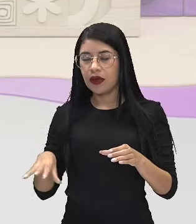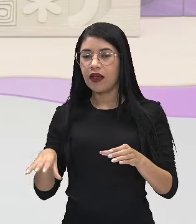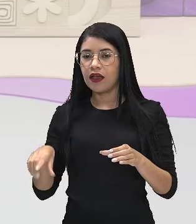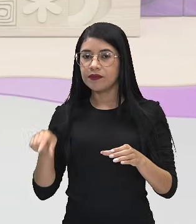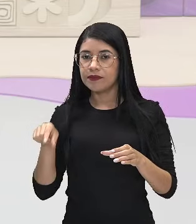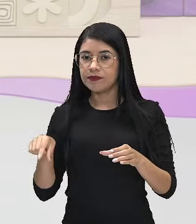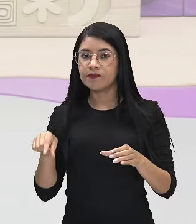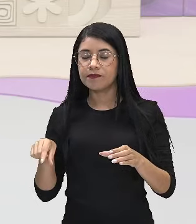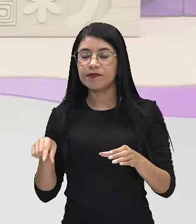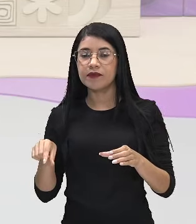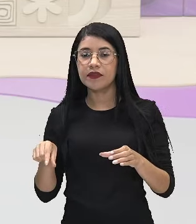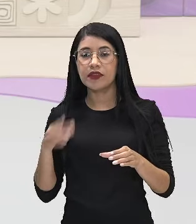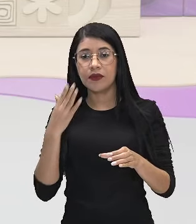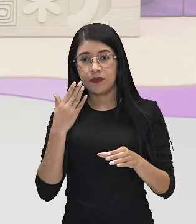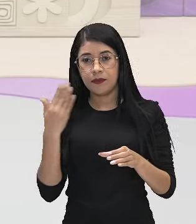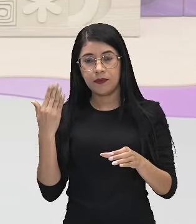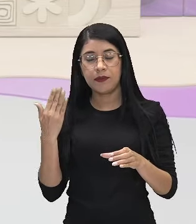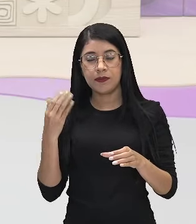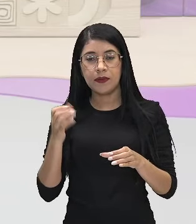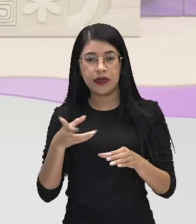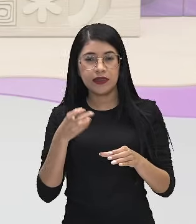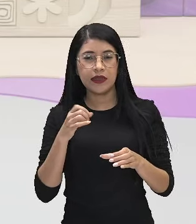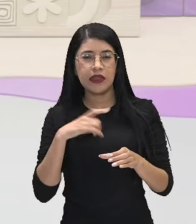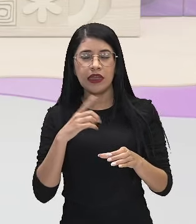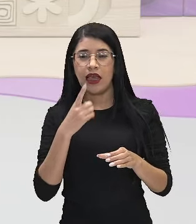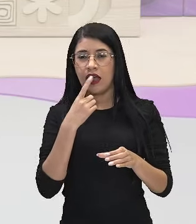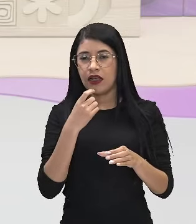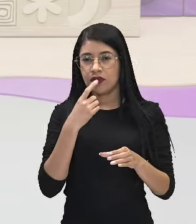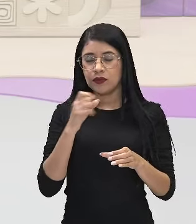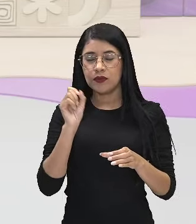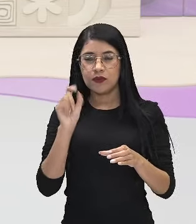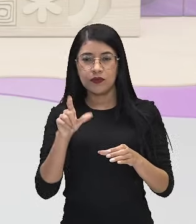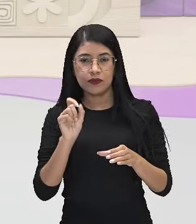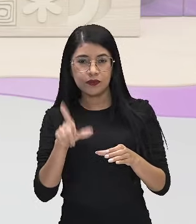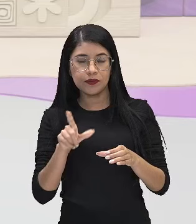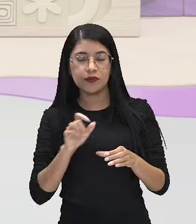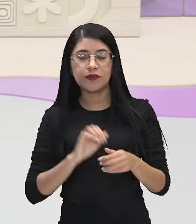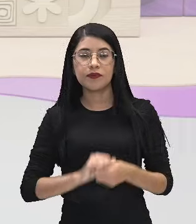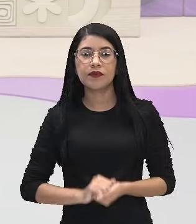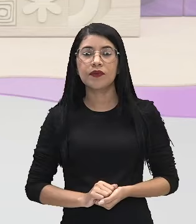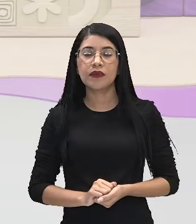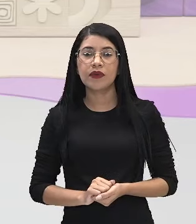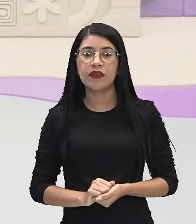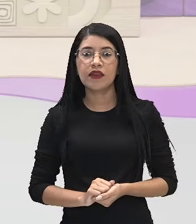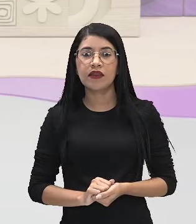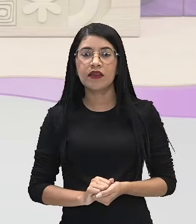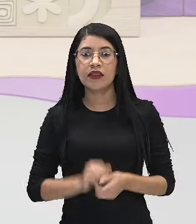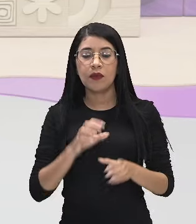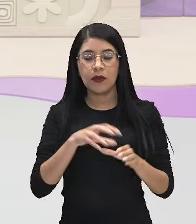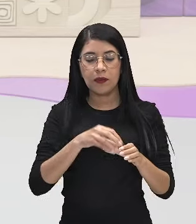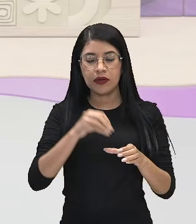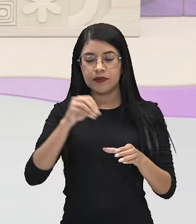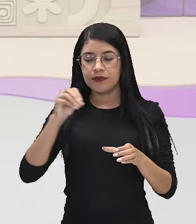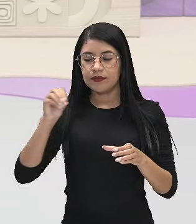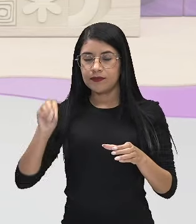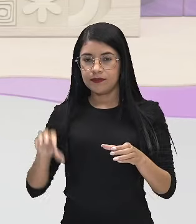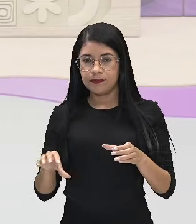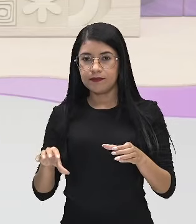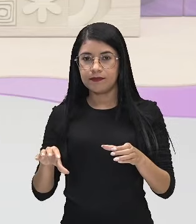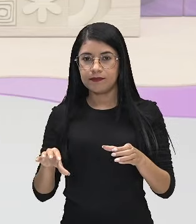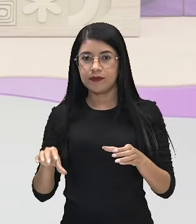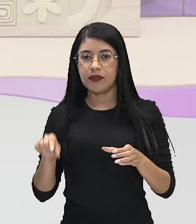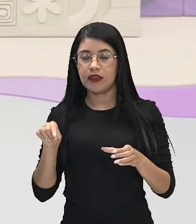vocês estão vendo aí que a gente tem bolas azuis e bolas vermelhas. Se eu retirar uma bola de dentro,